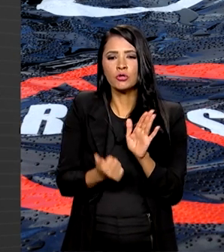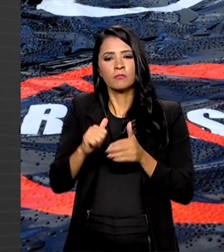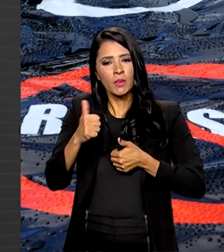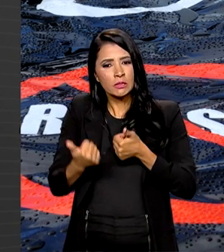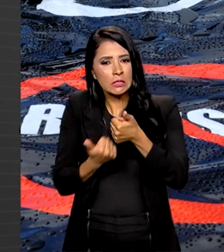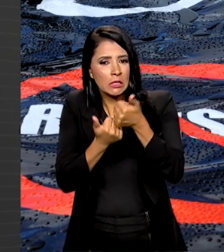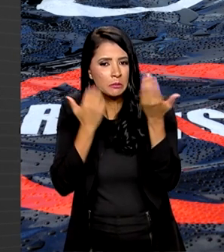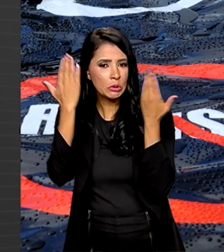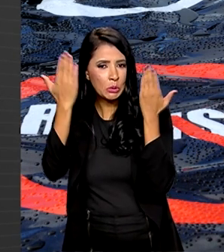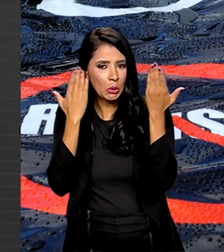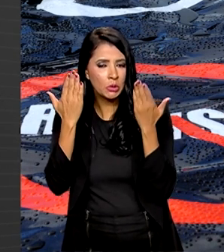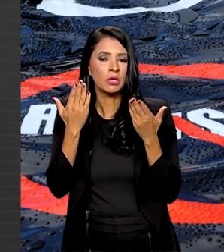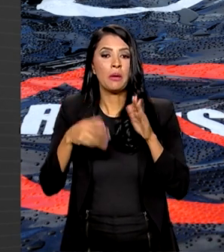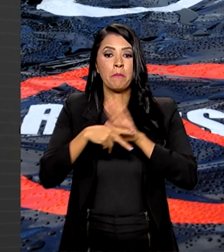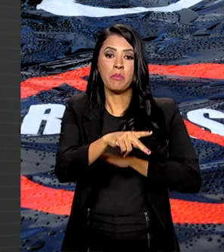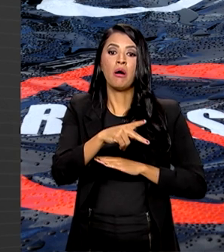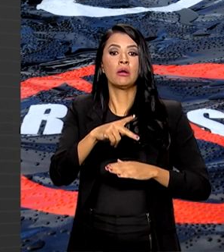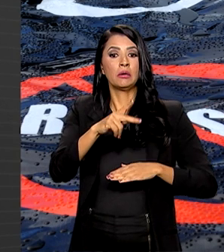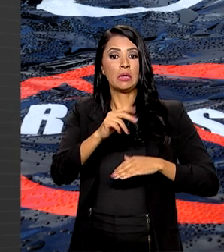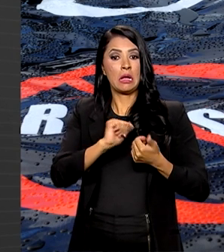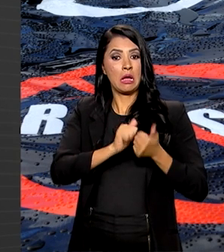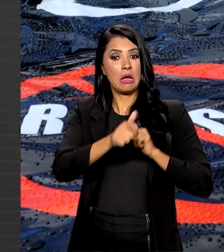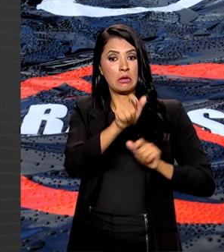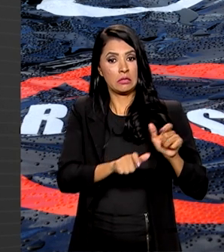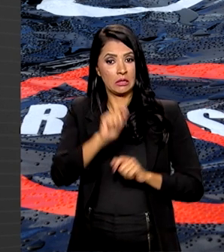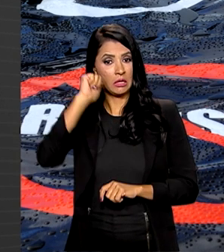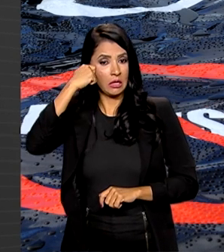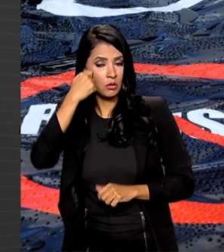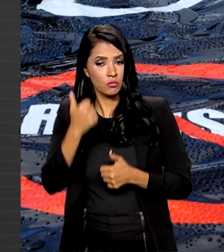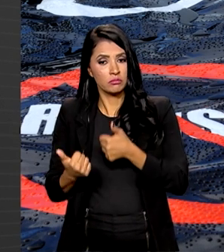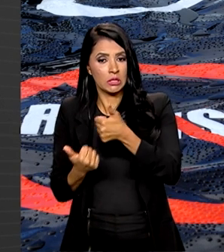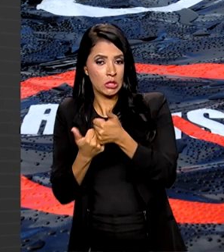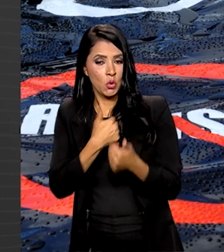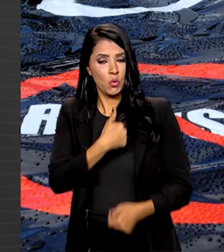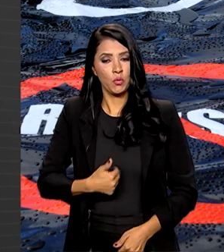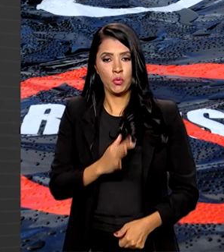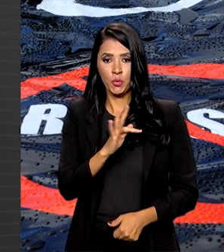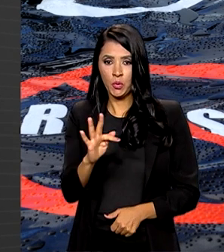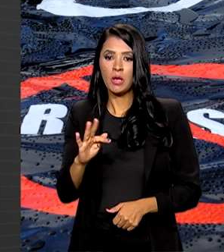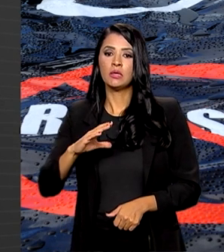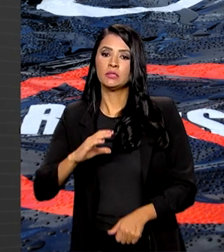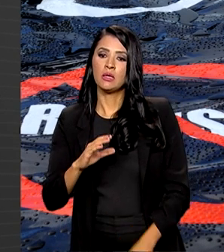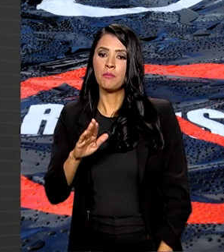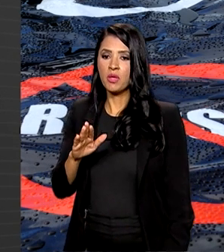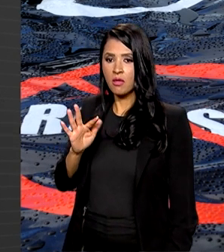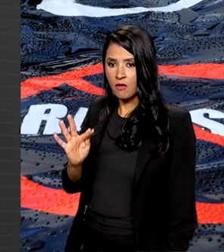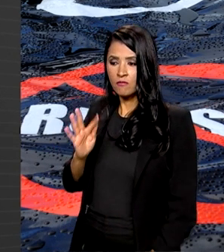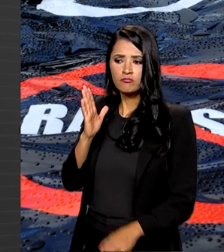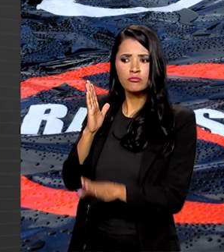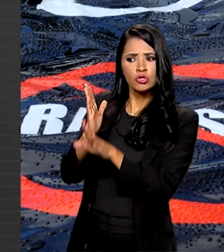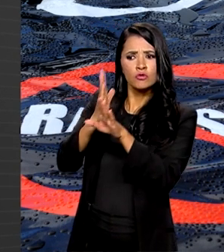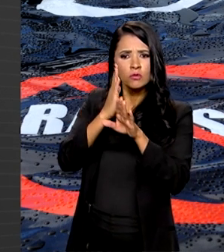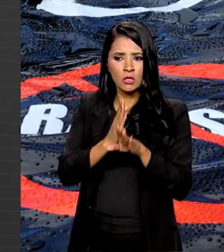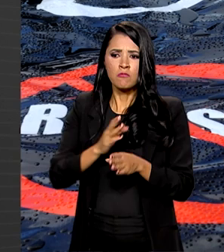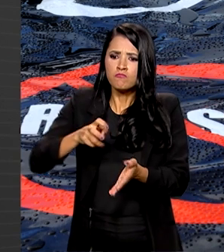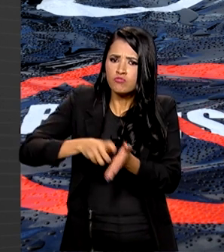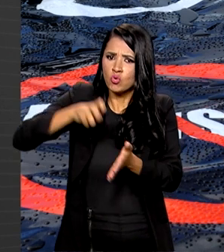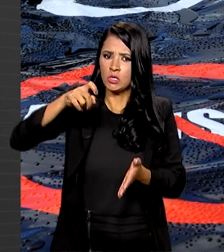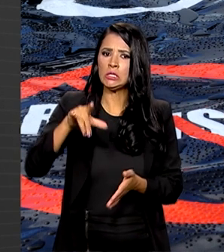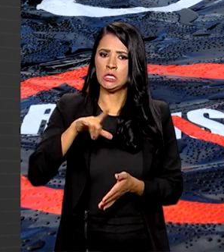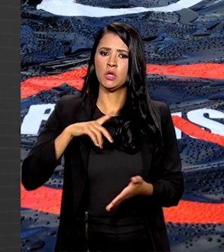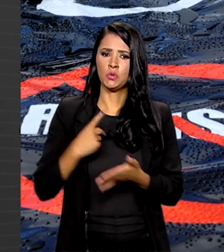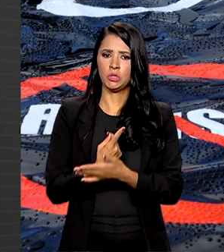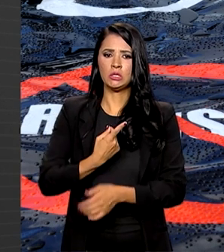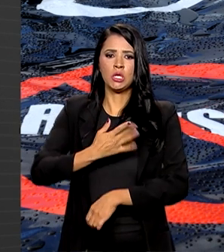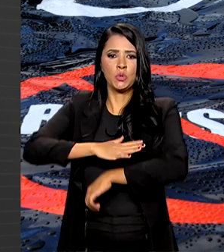psicológica para atletas negros, cooperação entre o governo federal e CBF para identificar e punir ações de